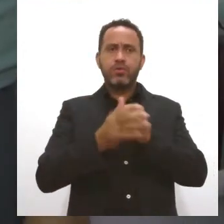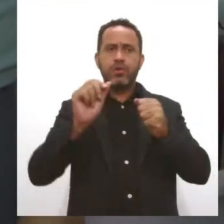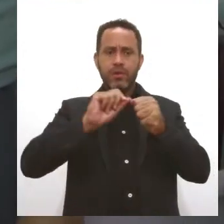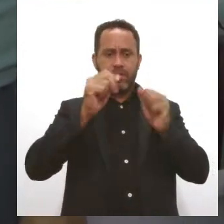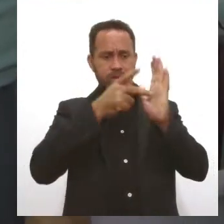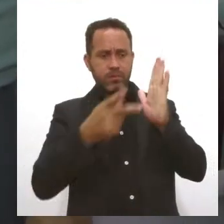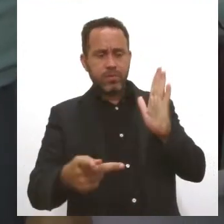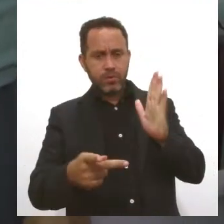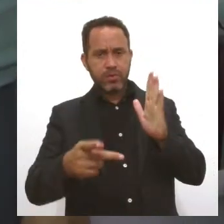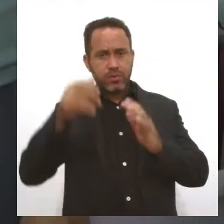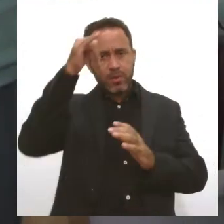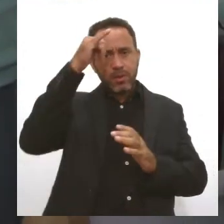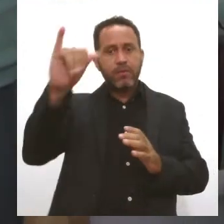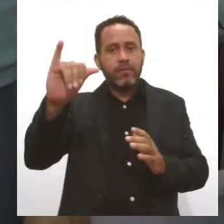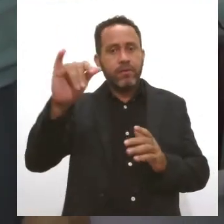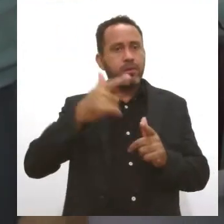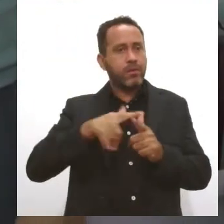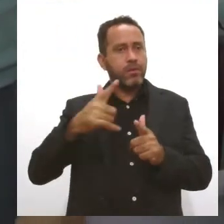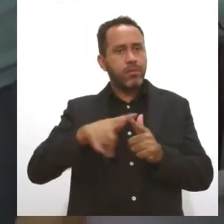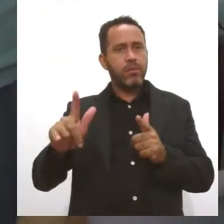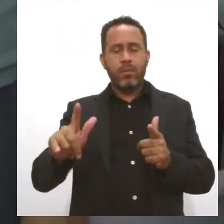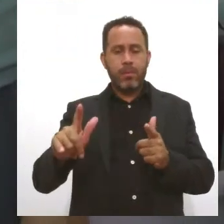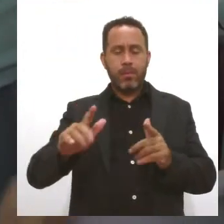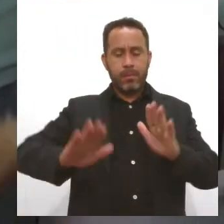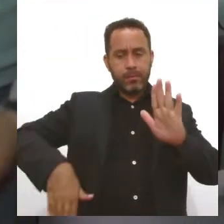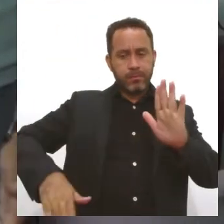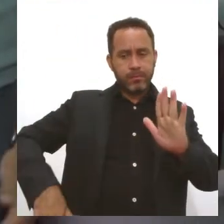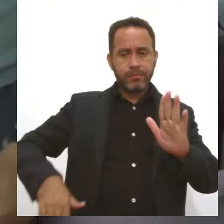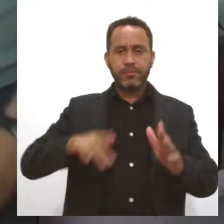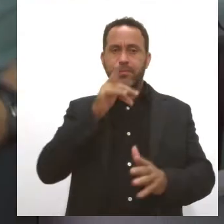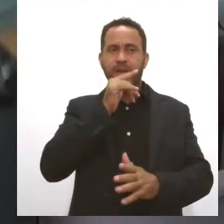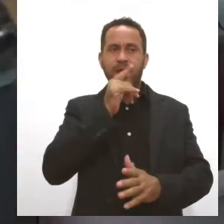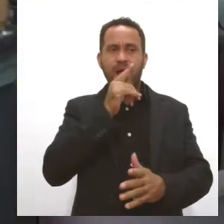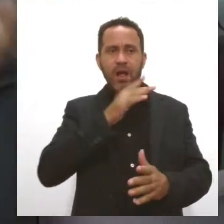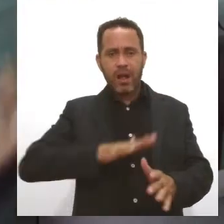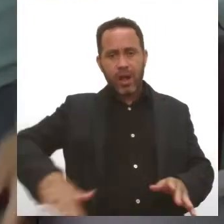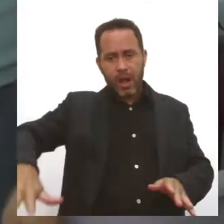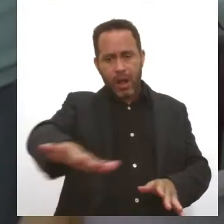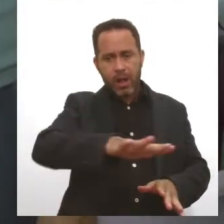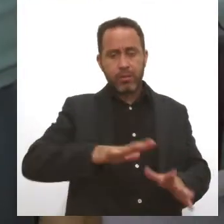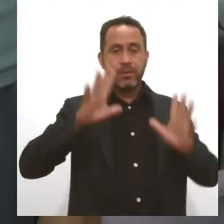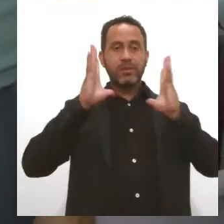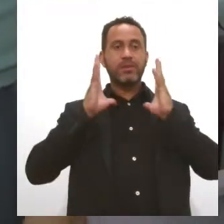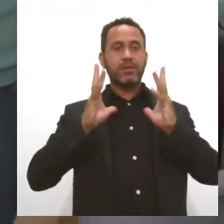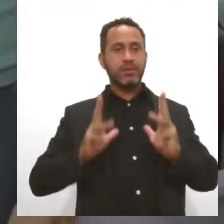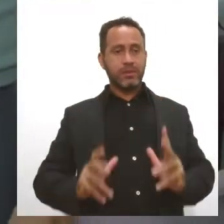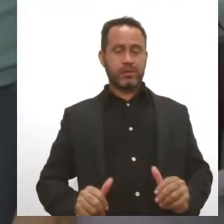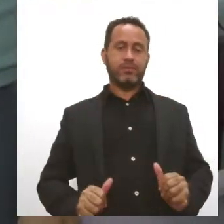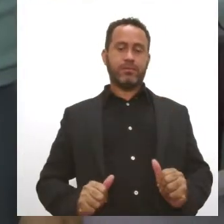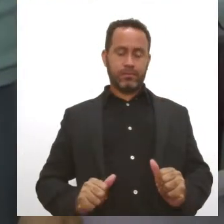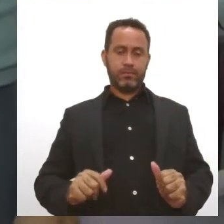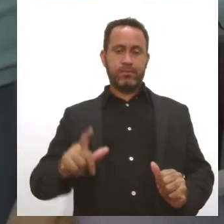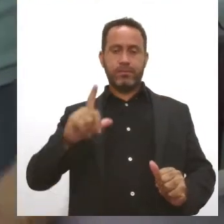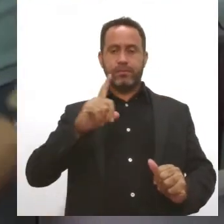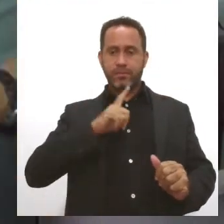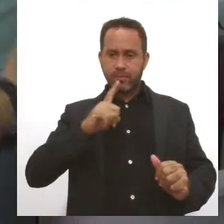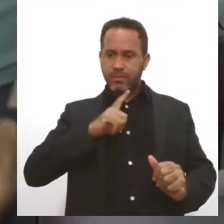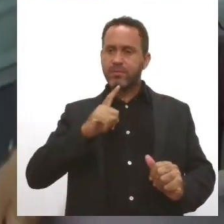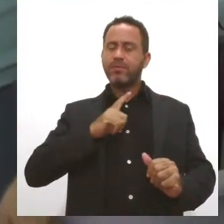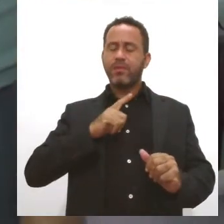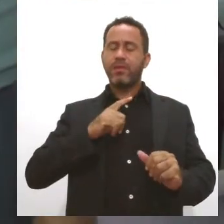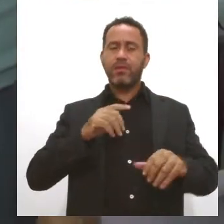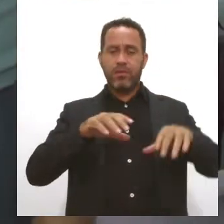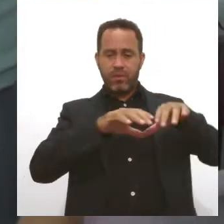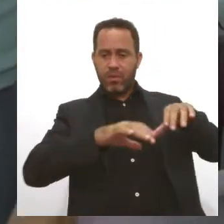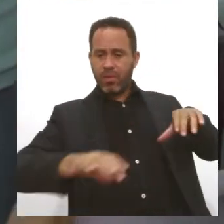programas para que haja uma limpeza ou não haja mais o lançamento de esgotos no mar. Coisas